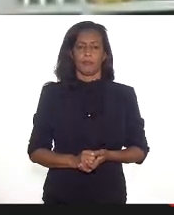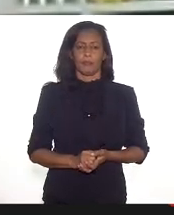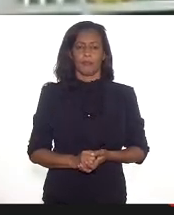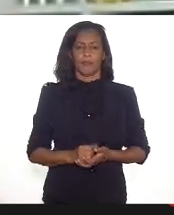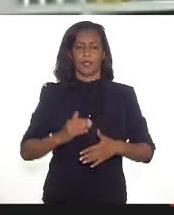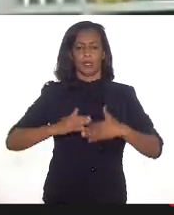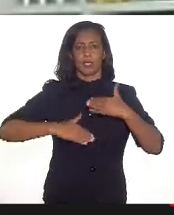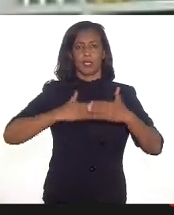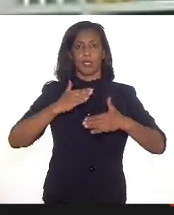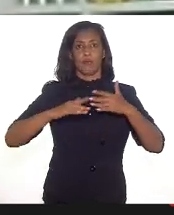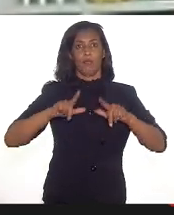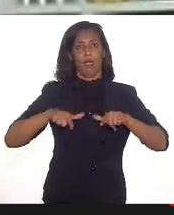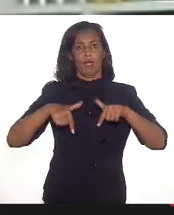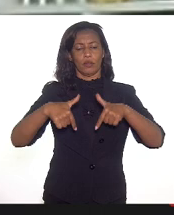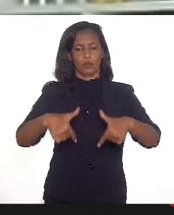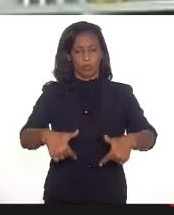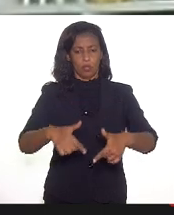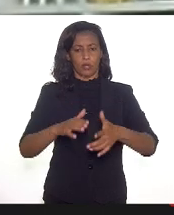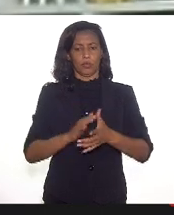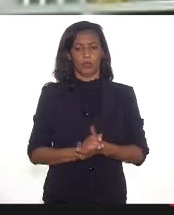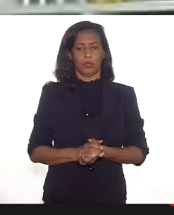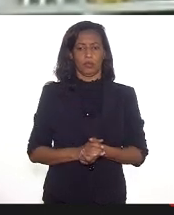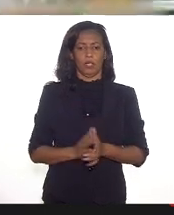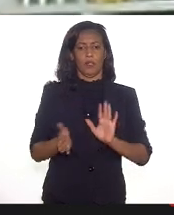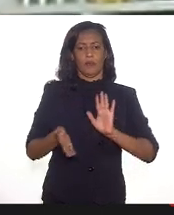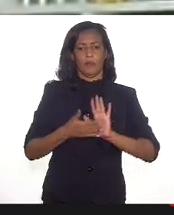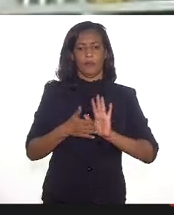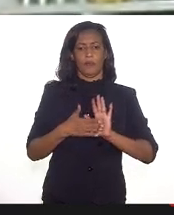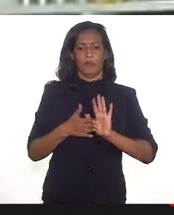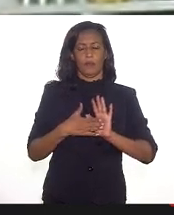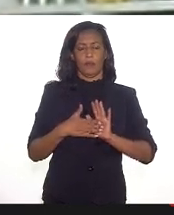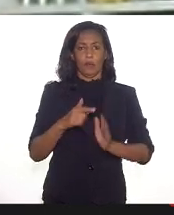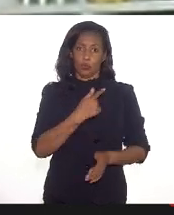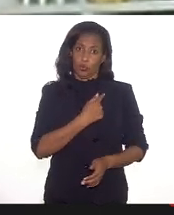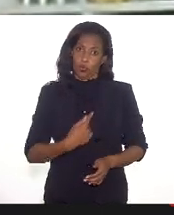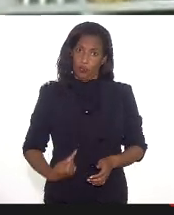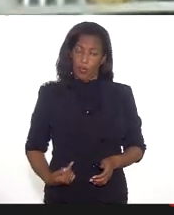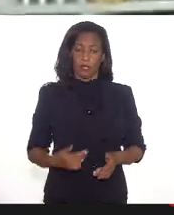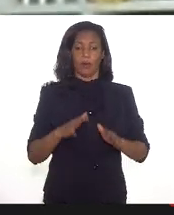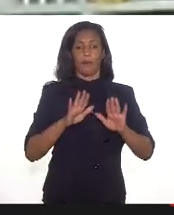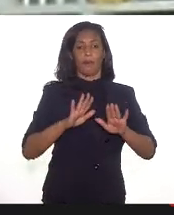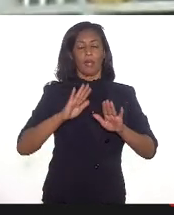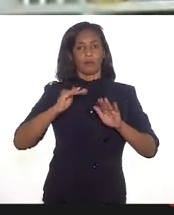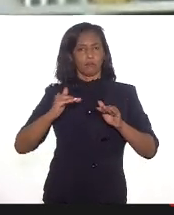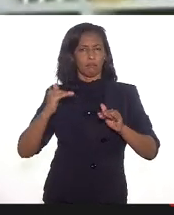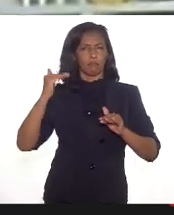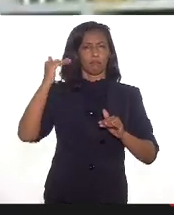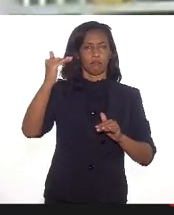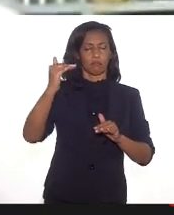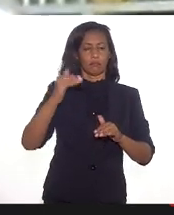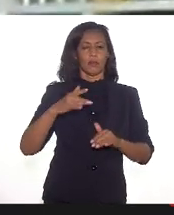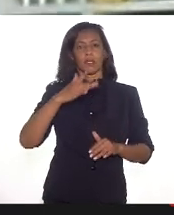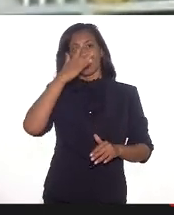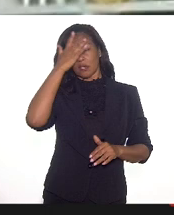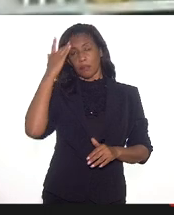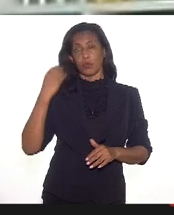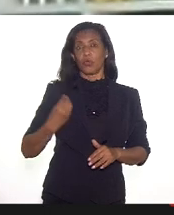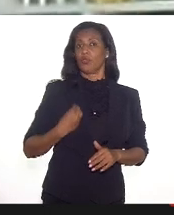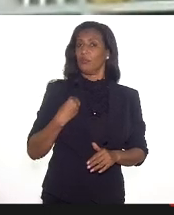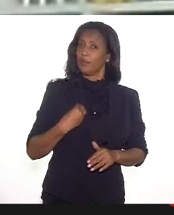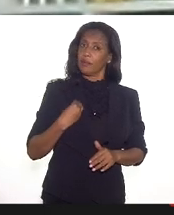desenvolvendo ações e propostas de governo, mas, acima de tudo, são pessoas que estão